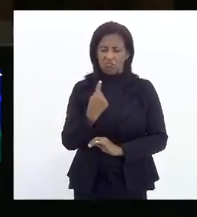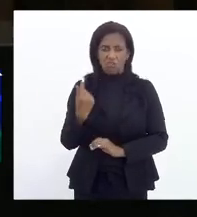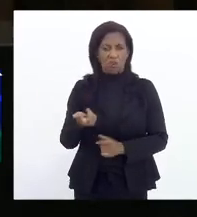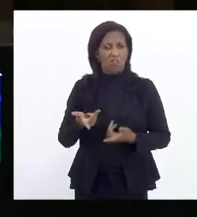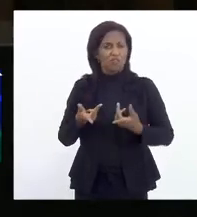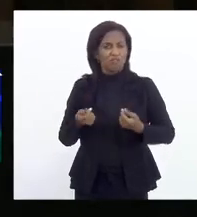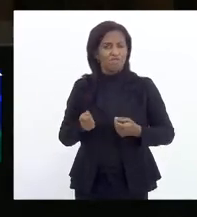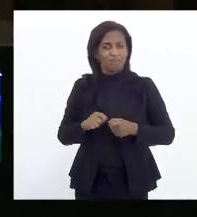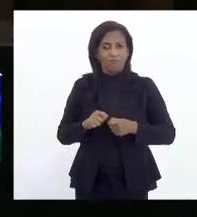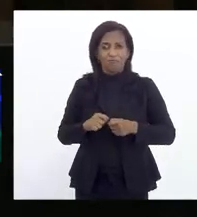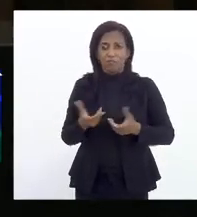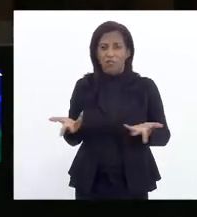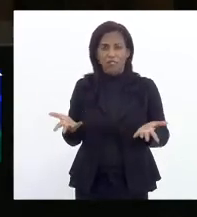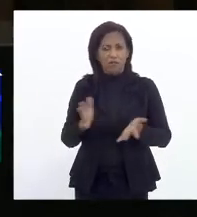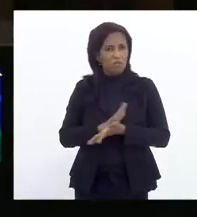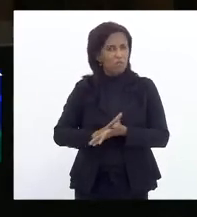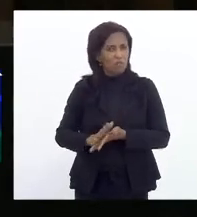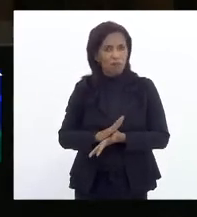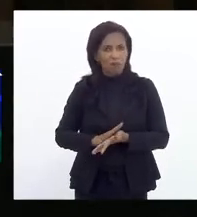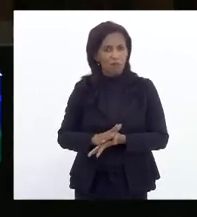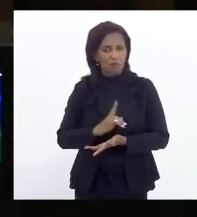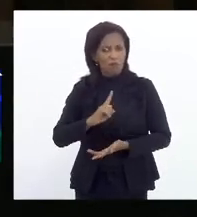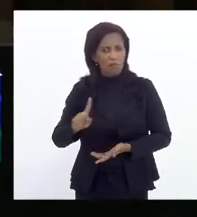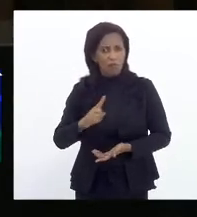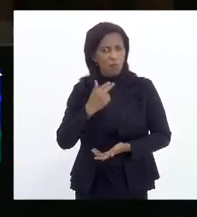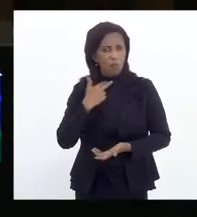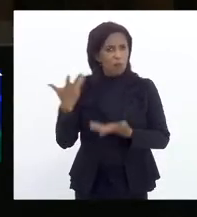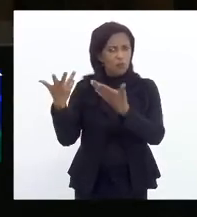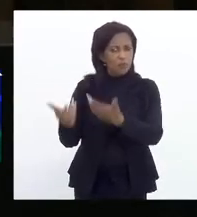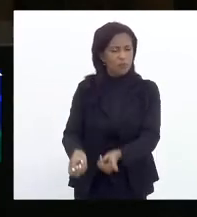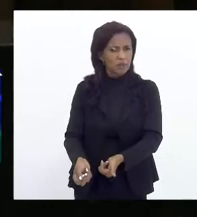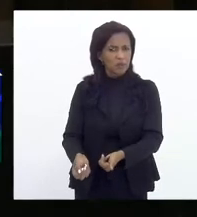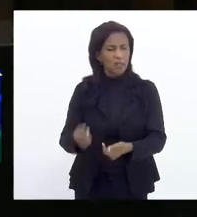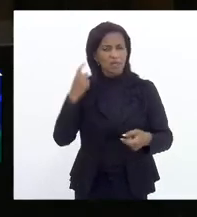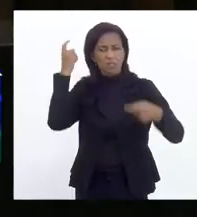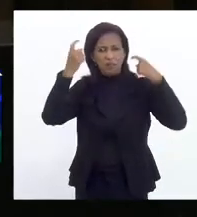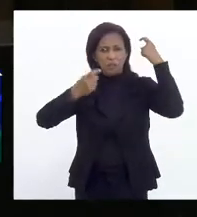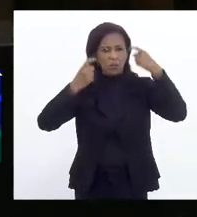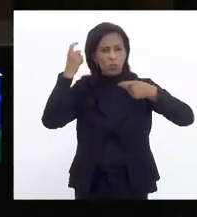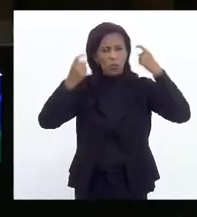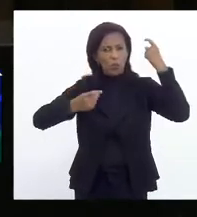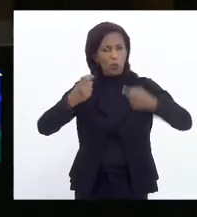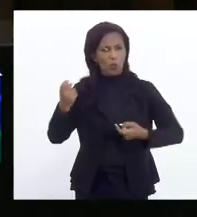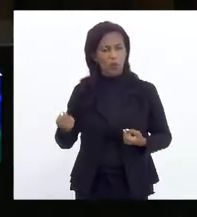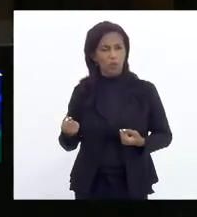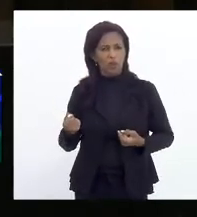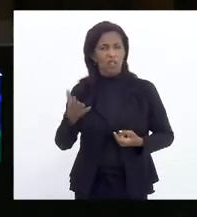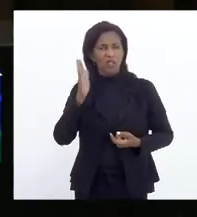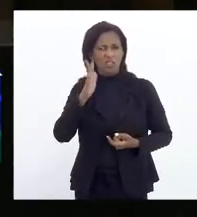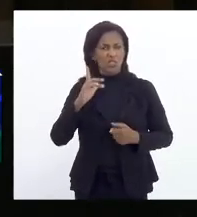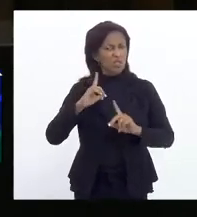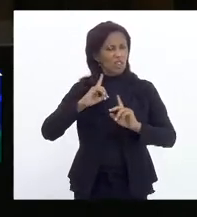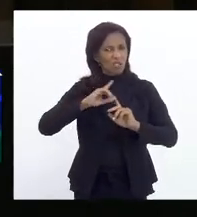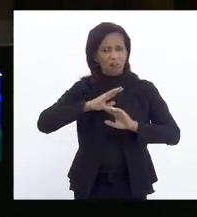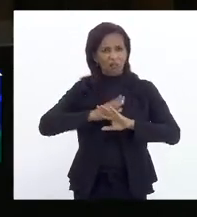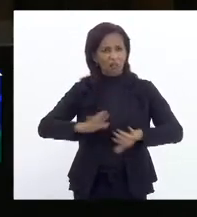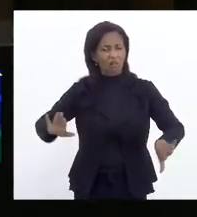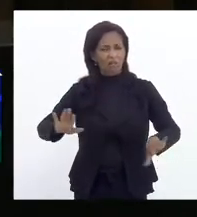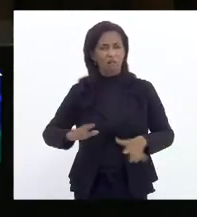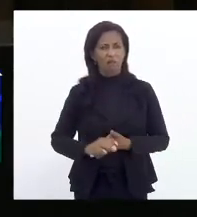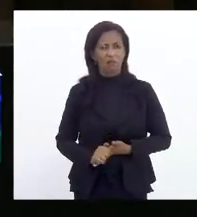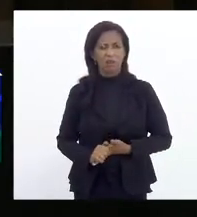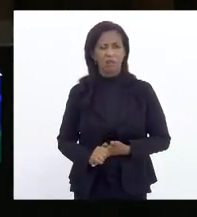podemos admitir mais. Essa loucura, esta insanidade já foi longe demais